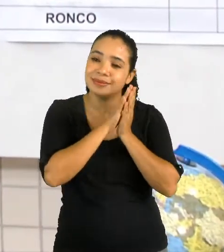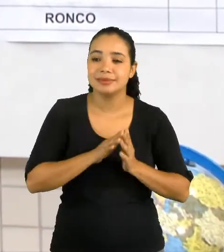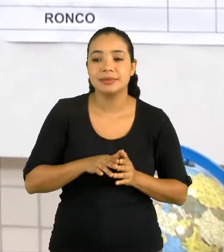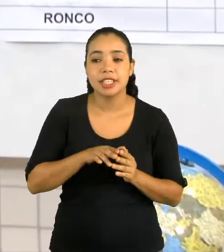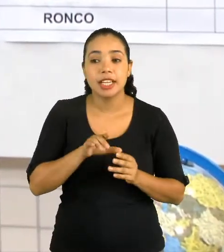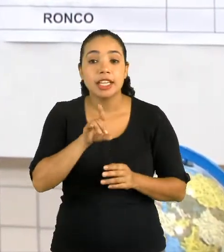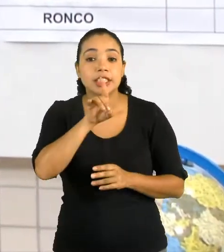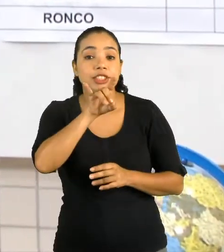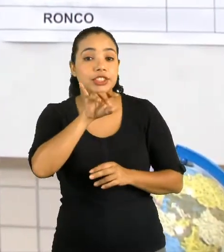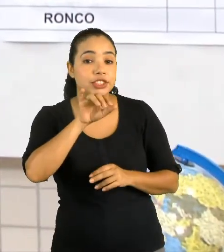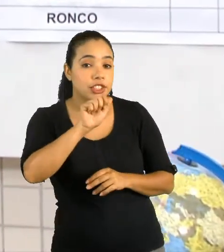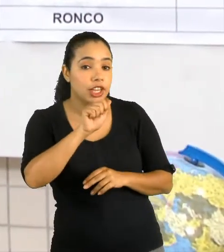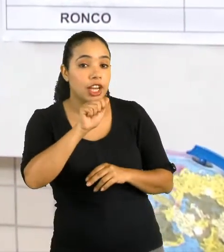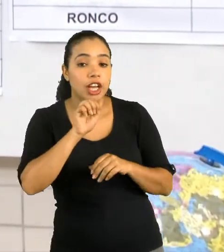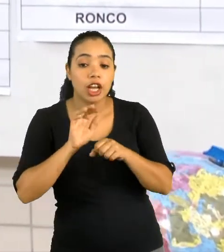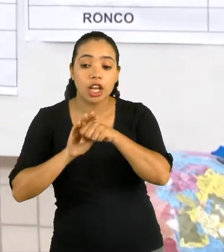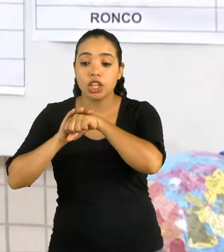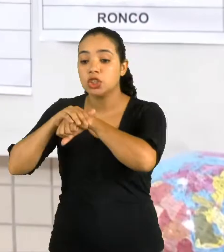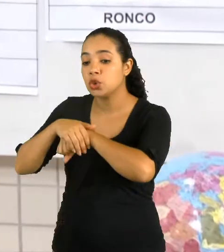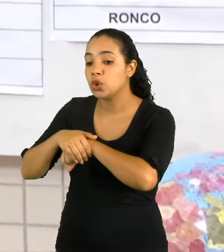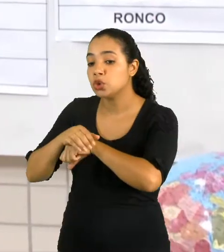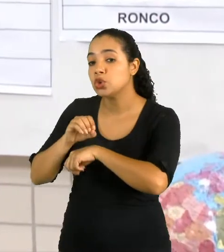noite ou ambos?